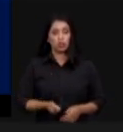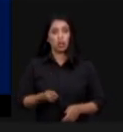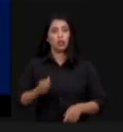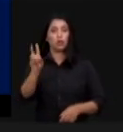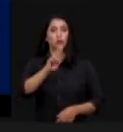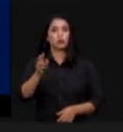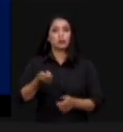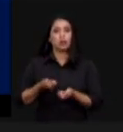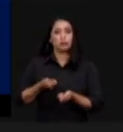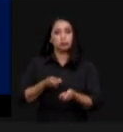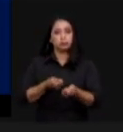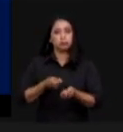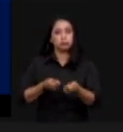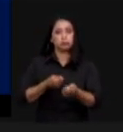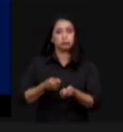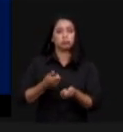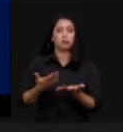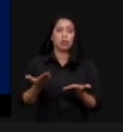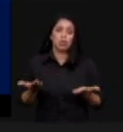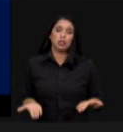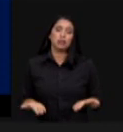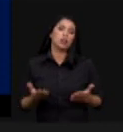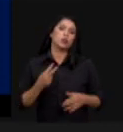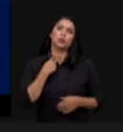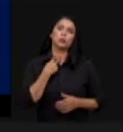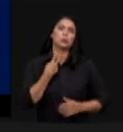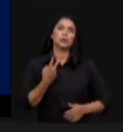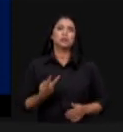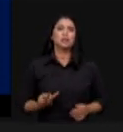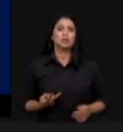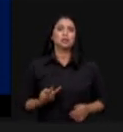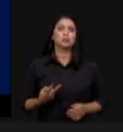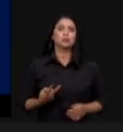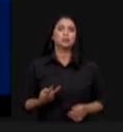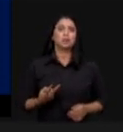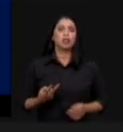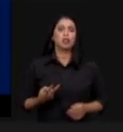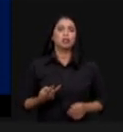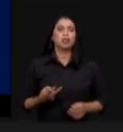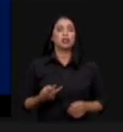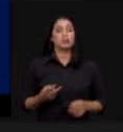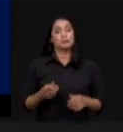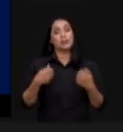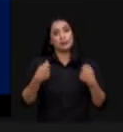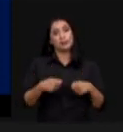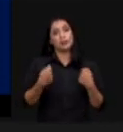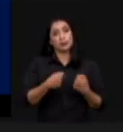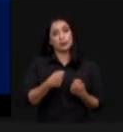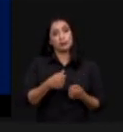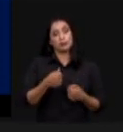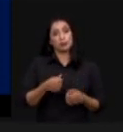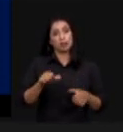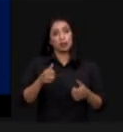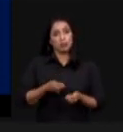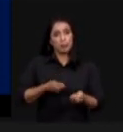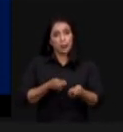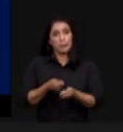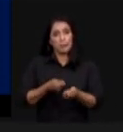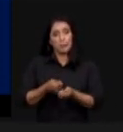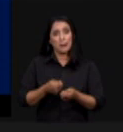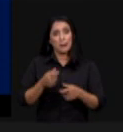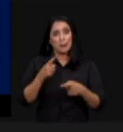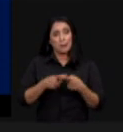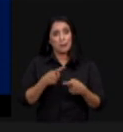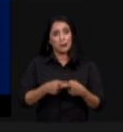E nós não podemos ficar, infelizmente, em muitas condições, sem os defensivos químicos, em função de